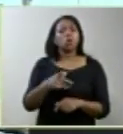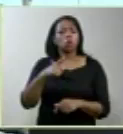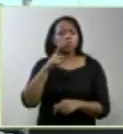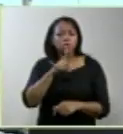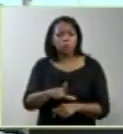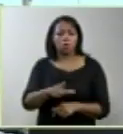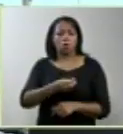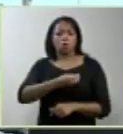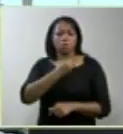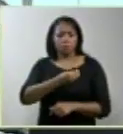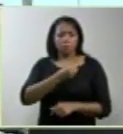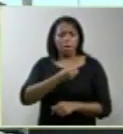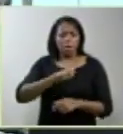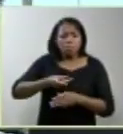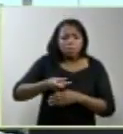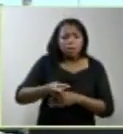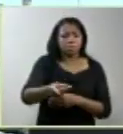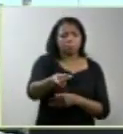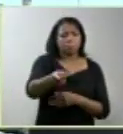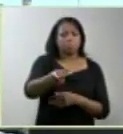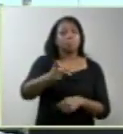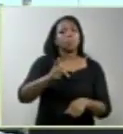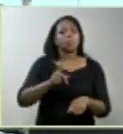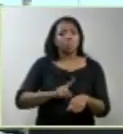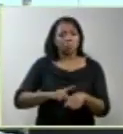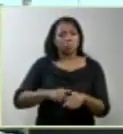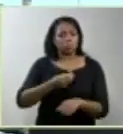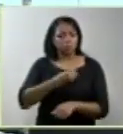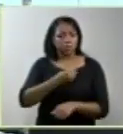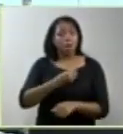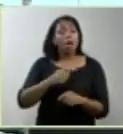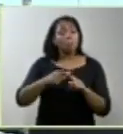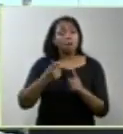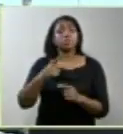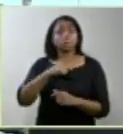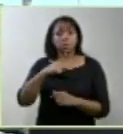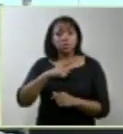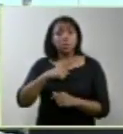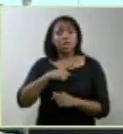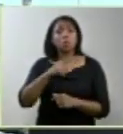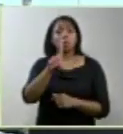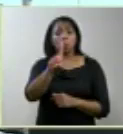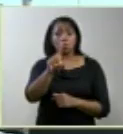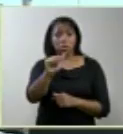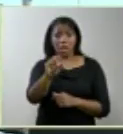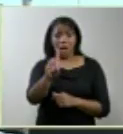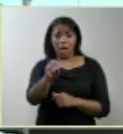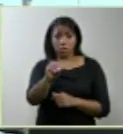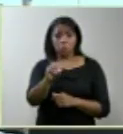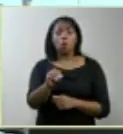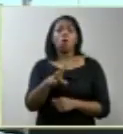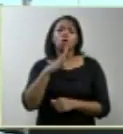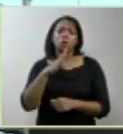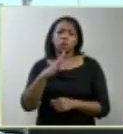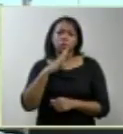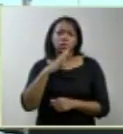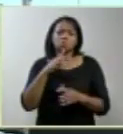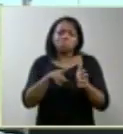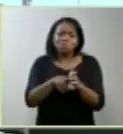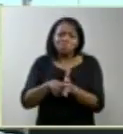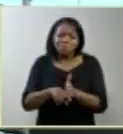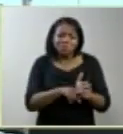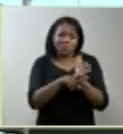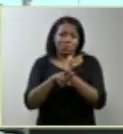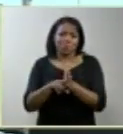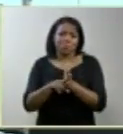mais tempo do que a Marcela. Então, quer dizer, existe um dado conhecido em toda literatura científica,